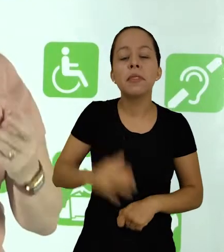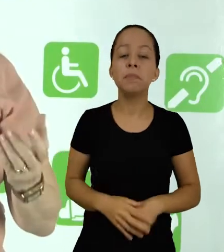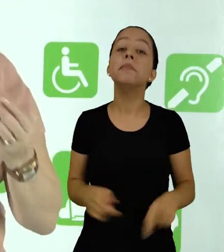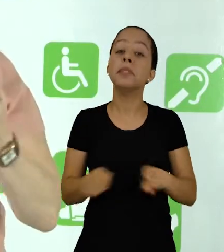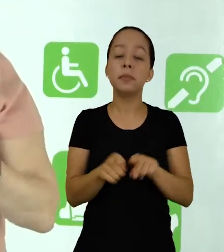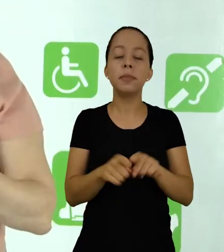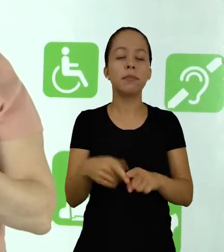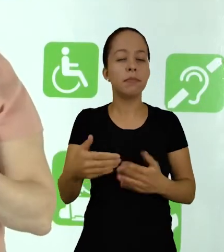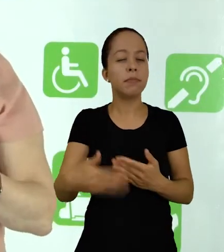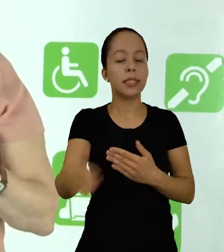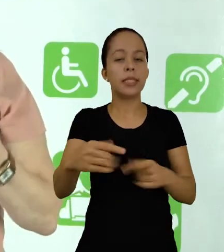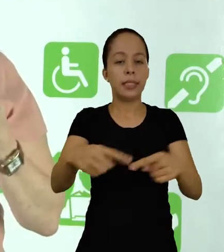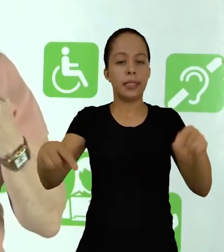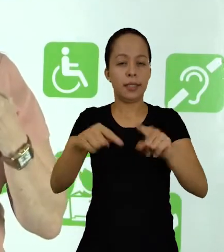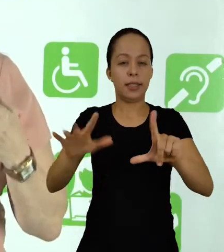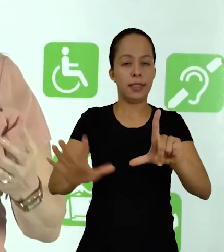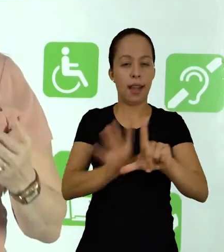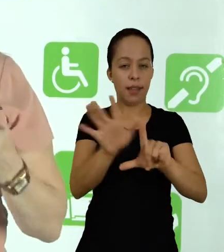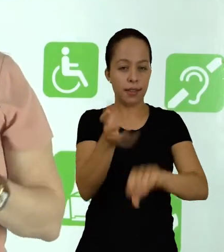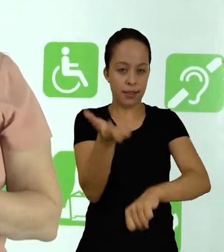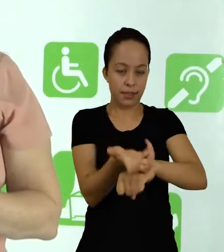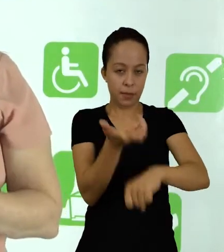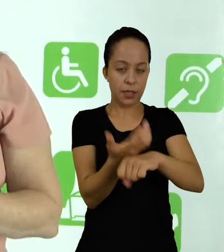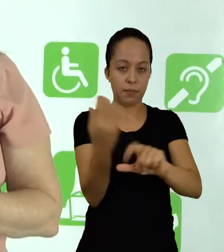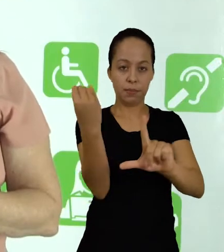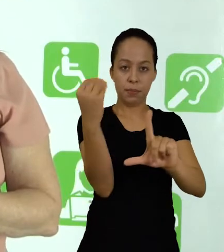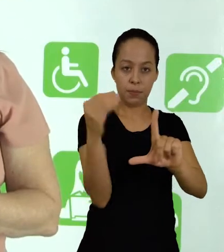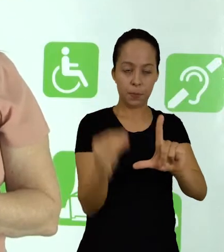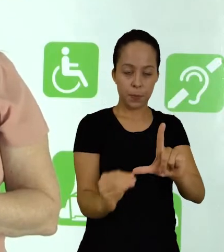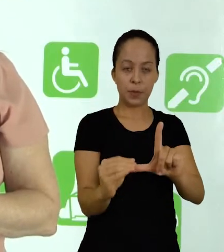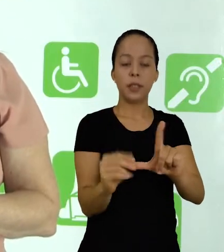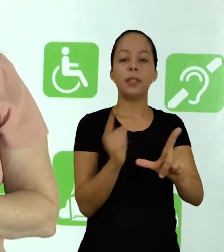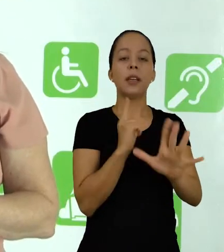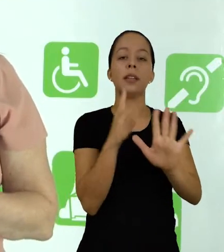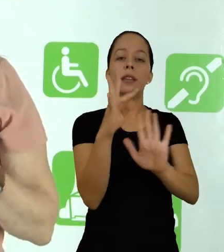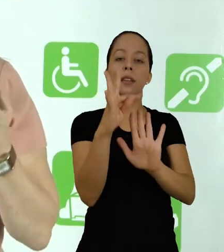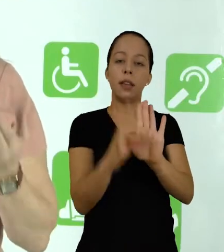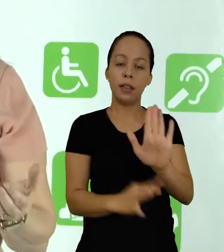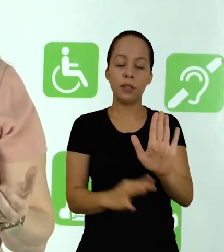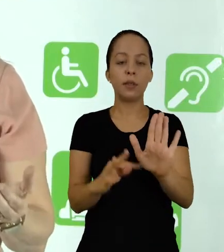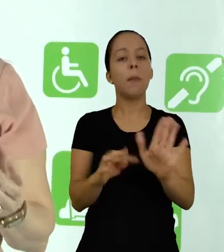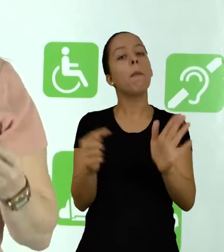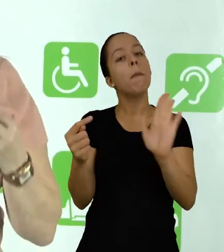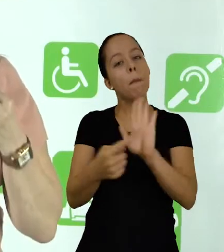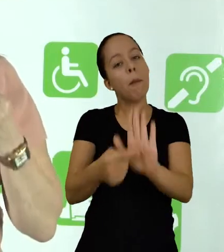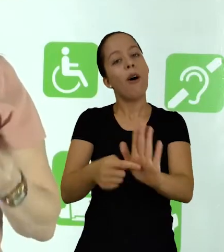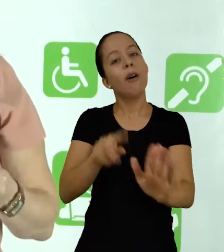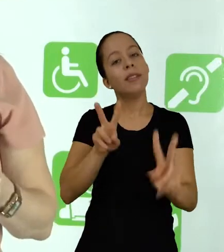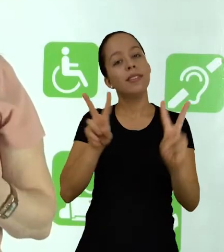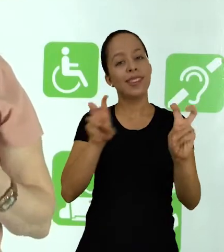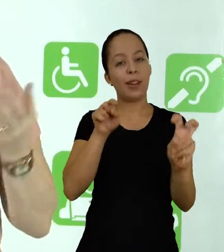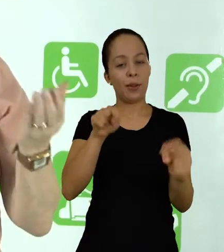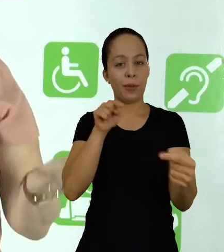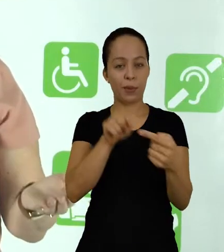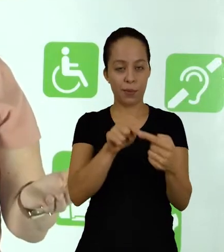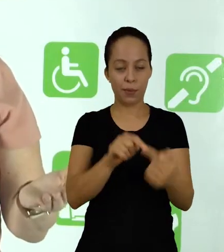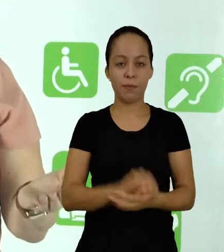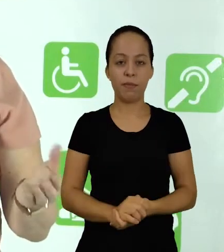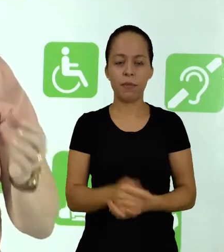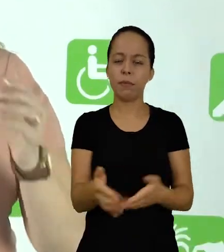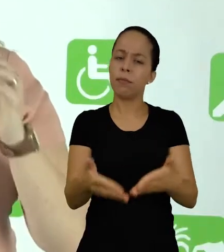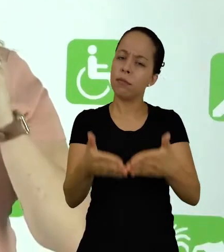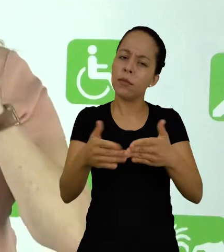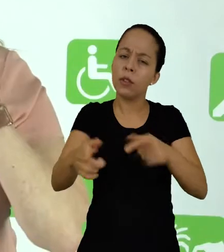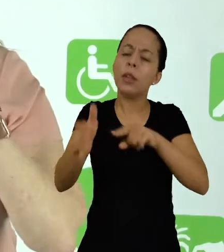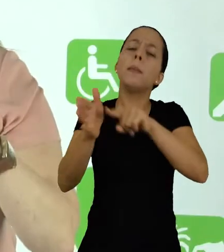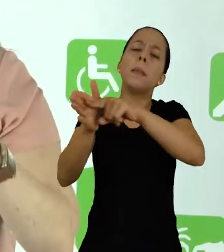pouco mais sobre este tópico, também serão disponibilizados na sala desta disciplina textos que versam sobre este assunto.